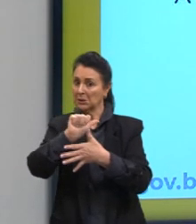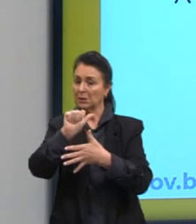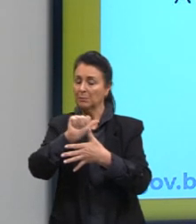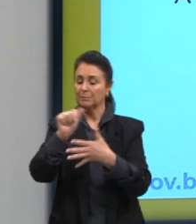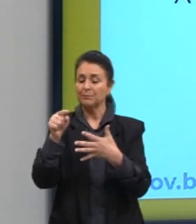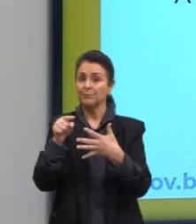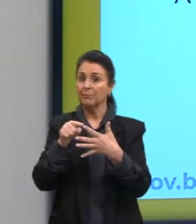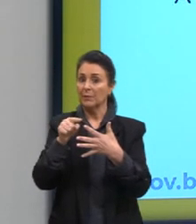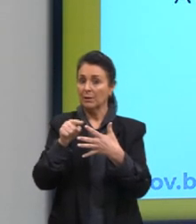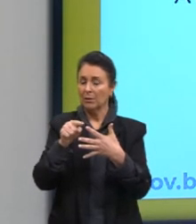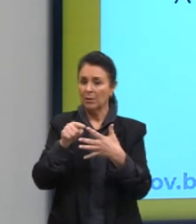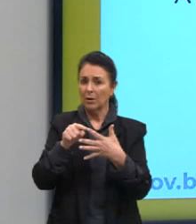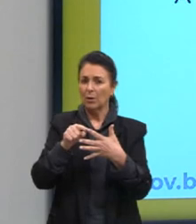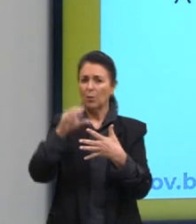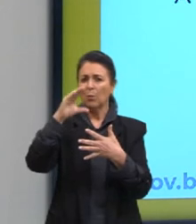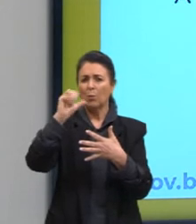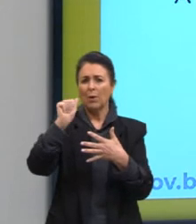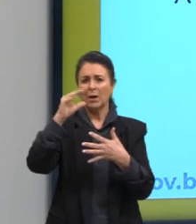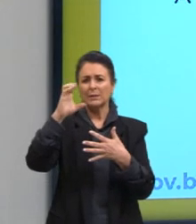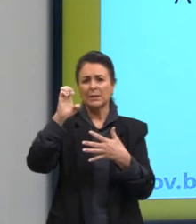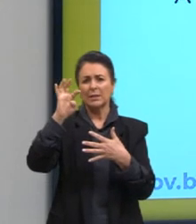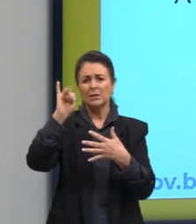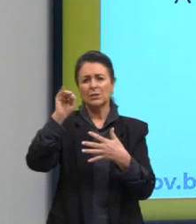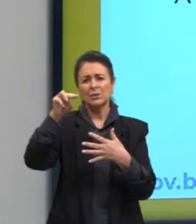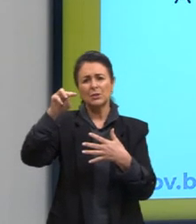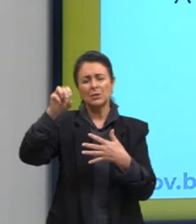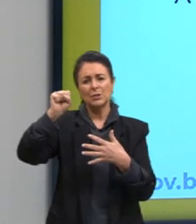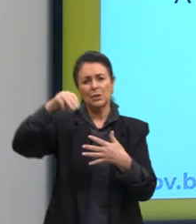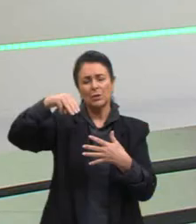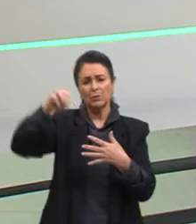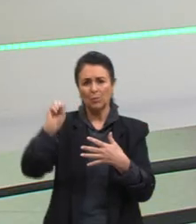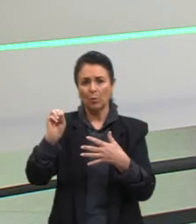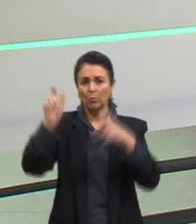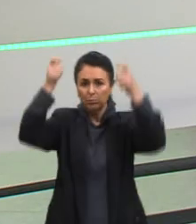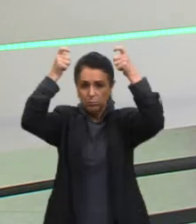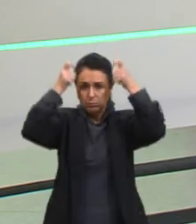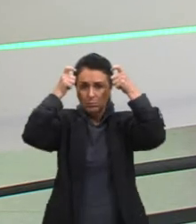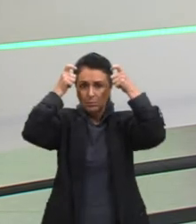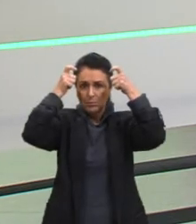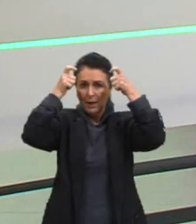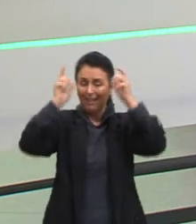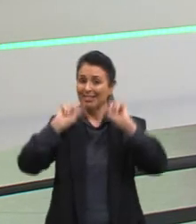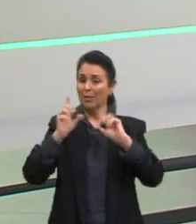instituição do ascetismo monástico, o ascetismo monástico é aquela negação